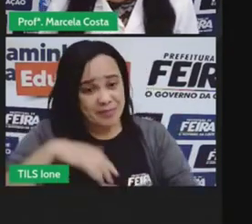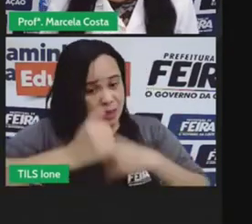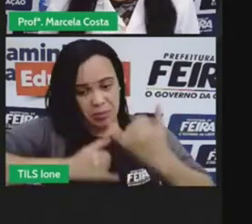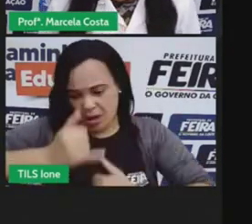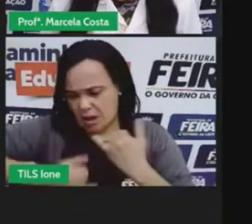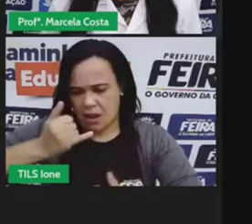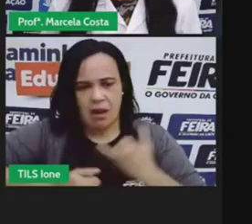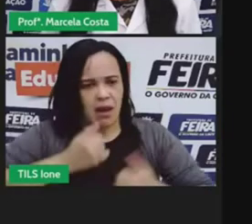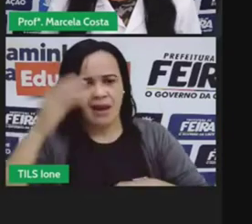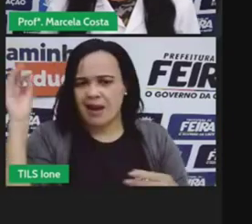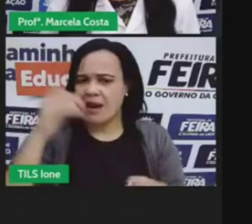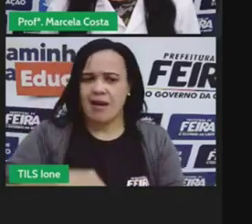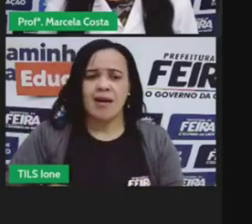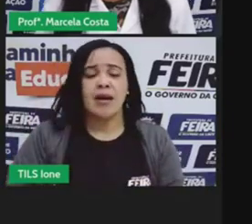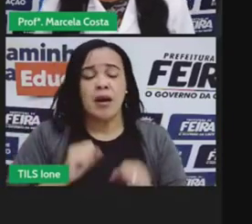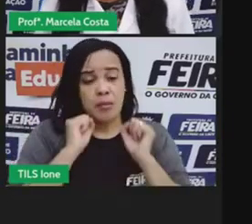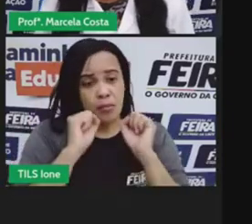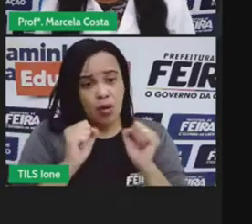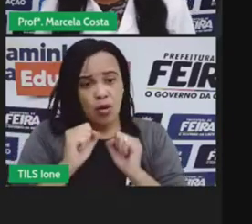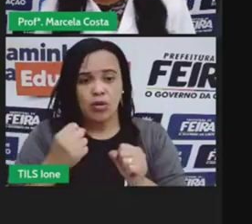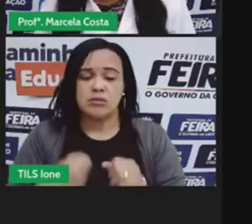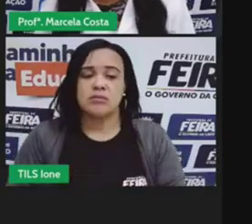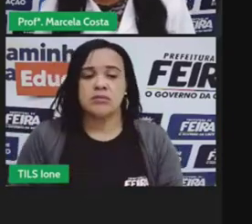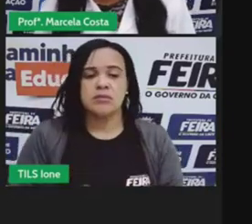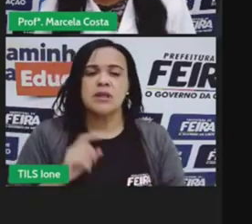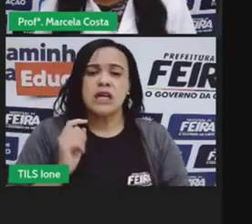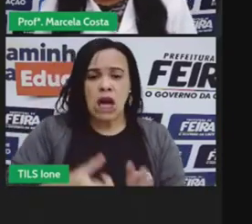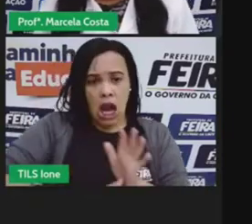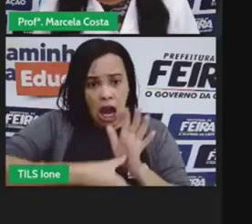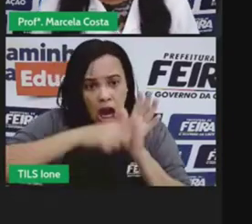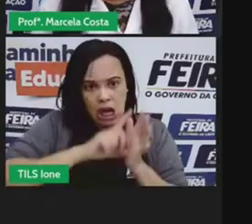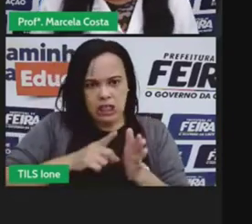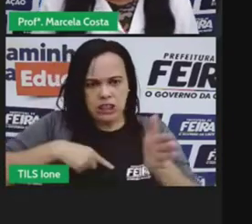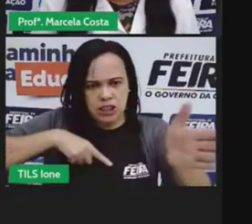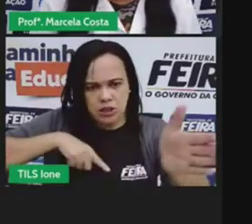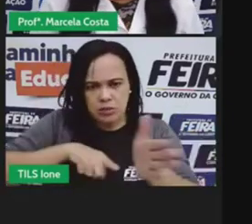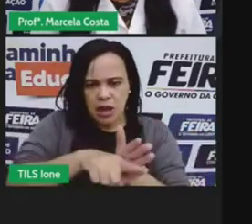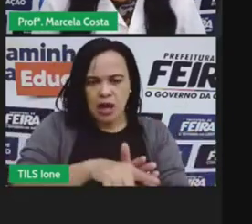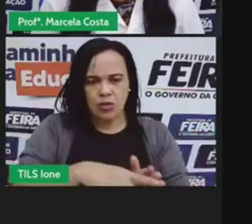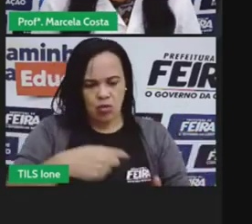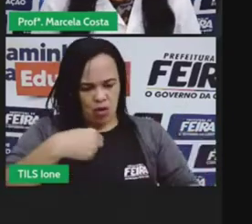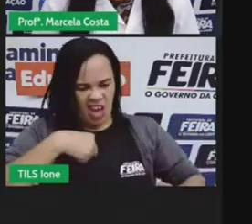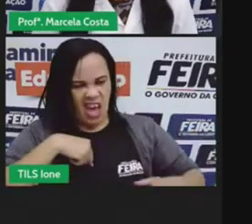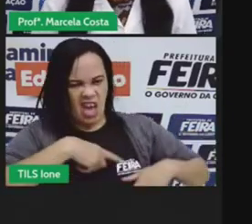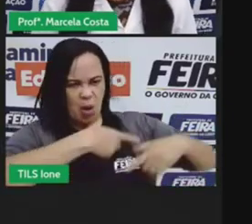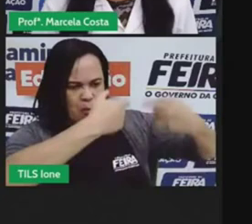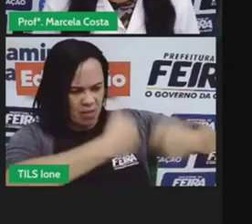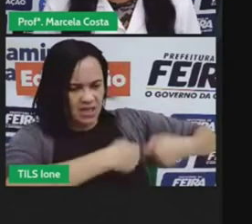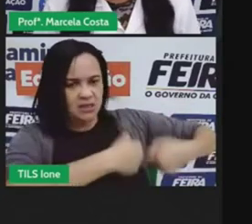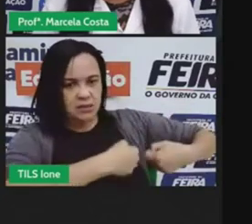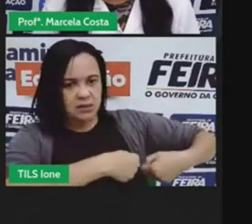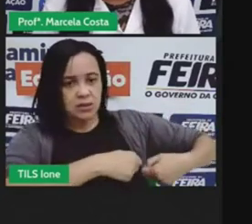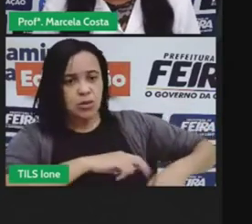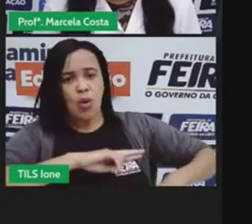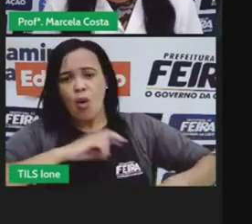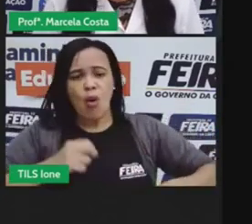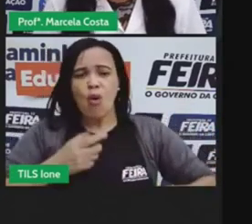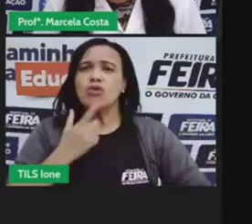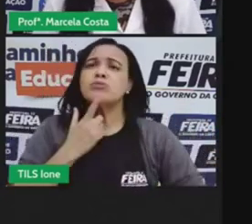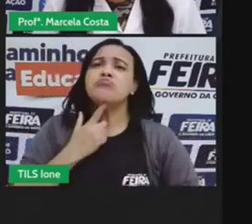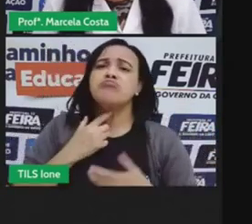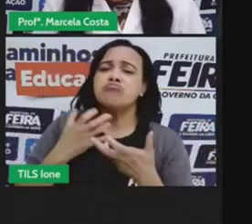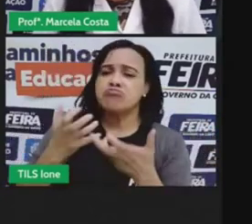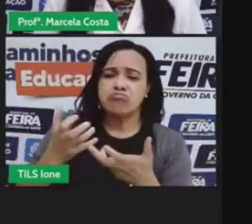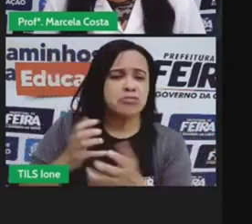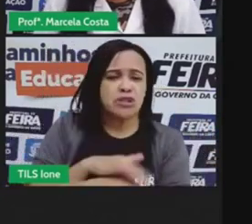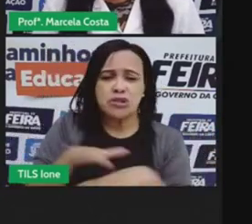muito mas aí você pode perguntar você precisa e aí crianças eu quero chamar a atenção de vocês que